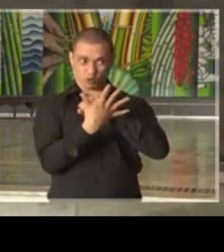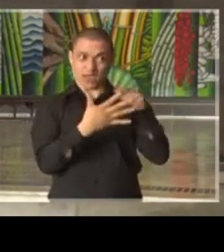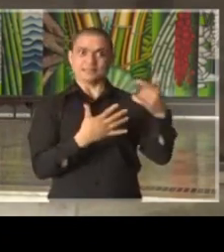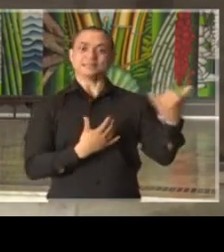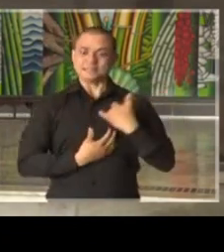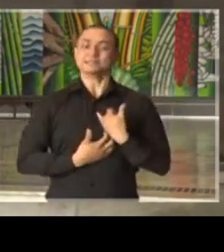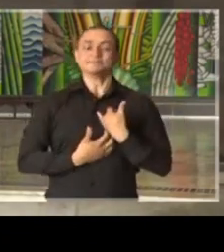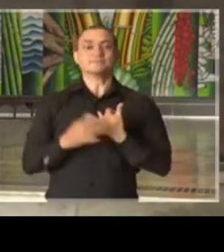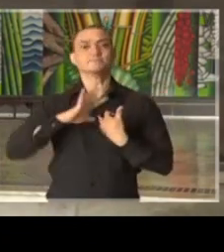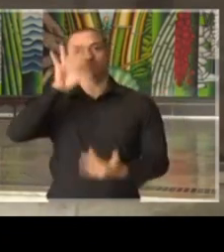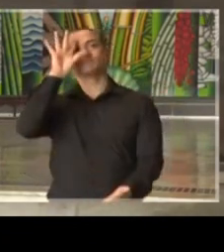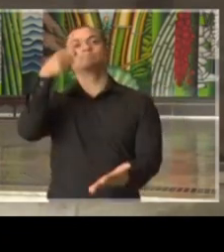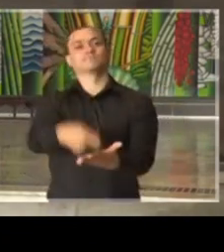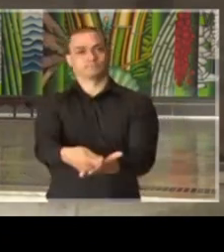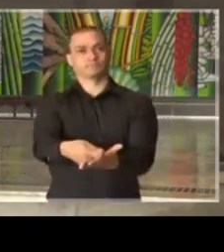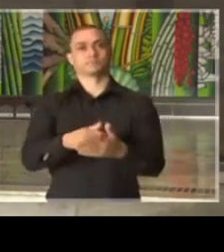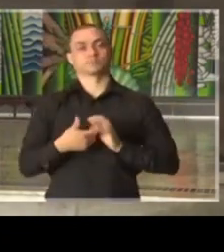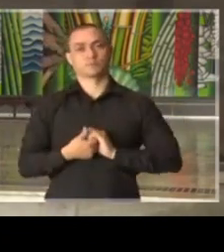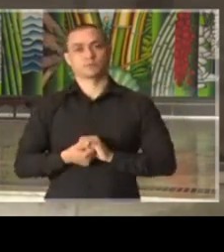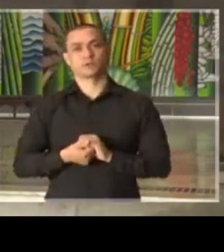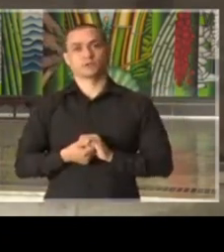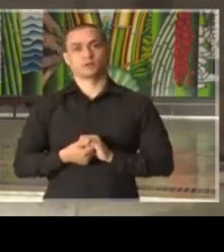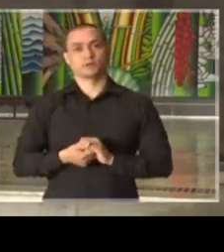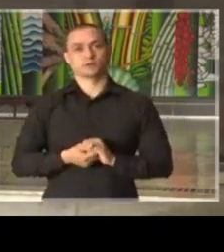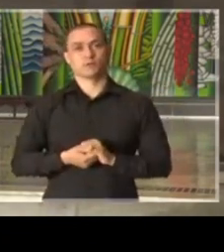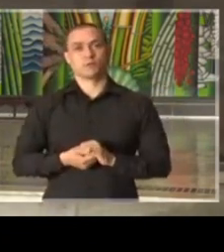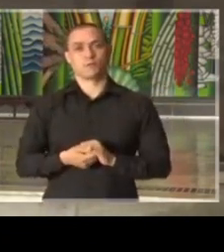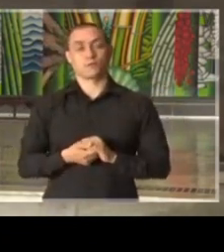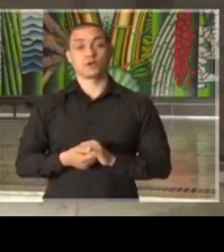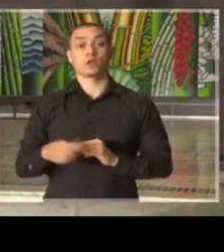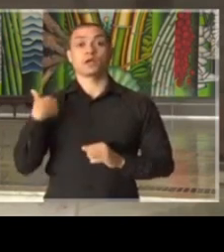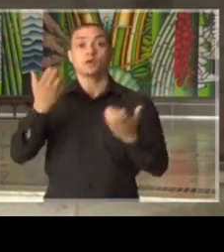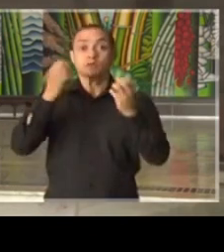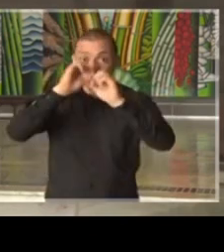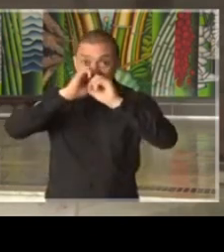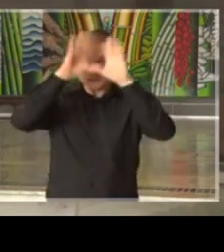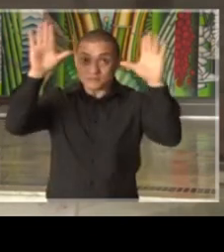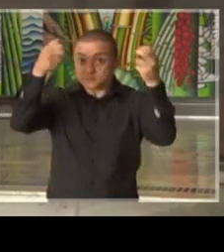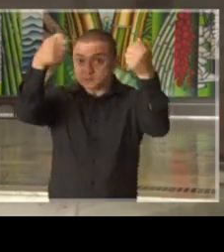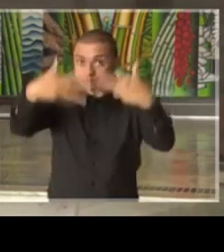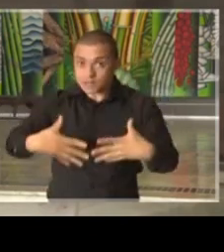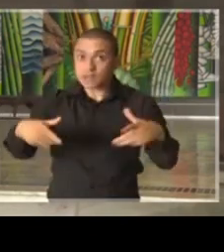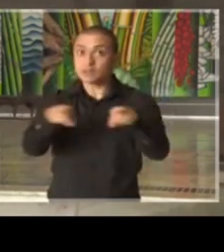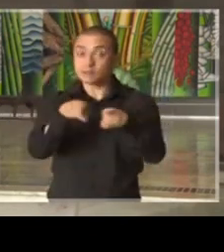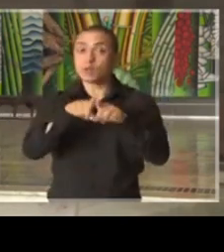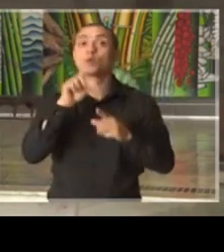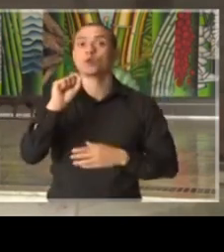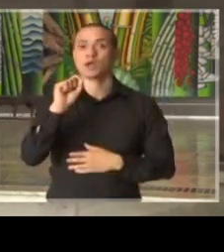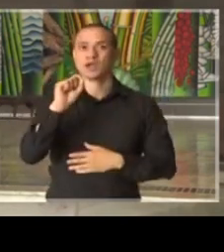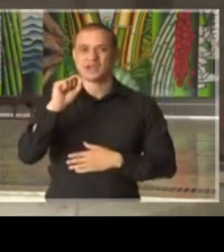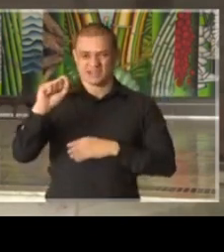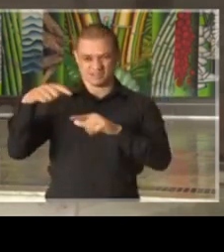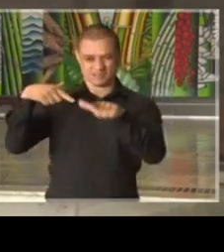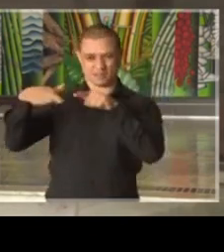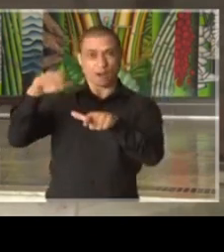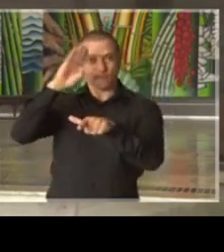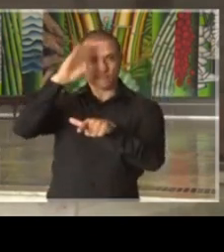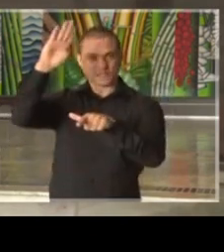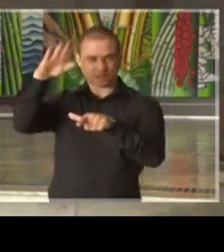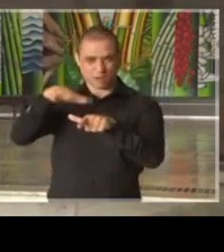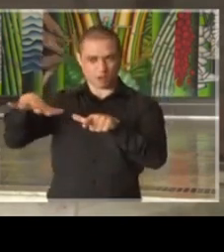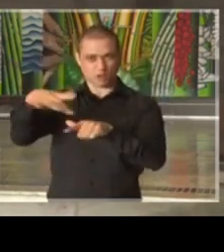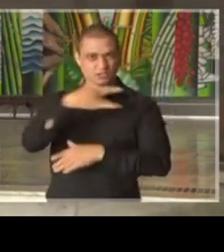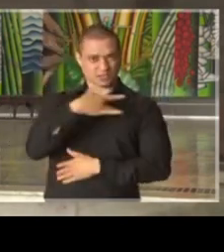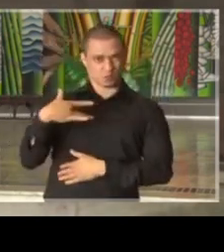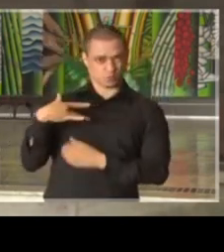do Covid-19. Quero esclarecer também que os serviços essenciais nas áreas de saúde